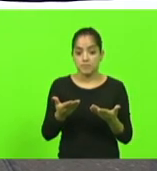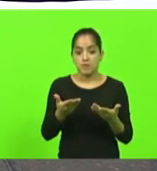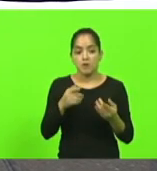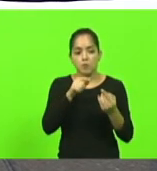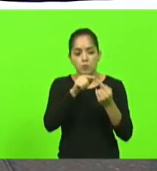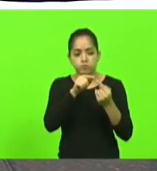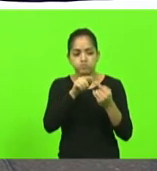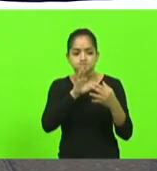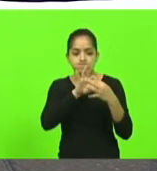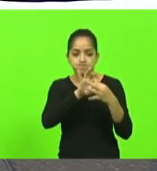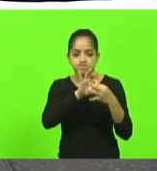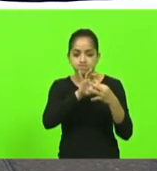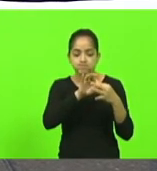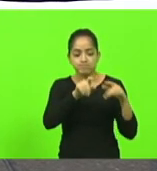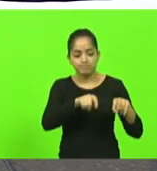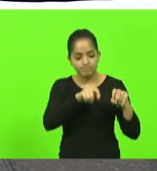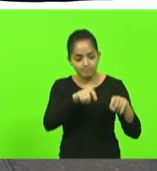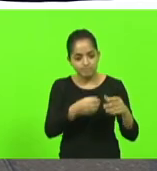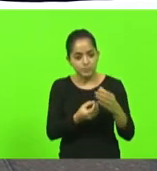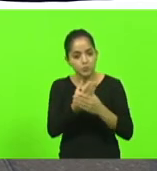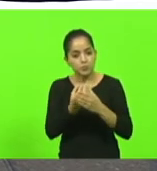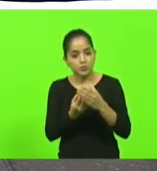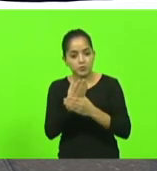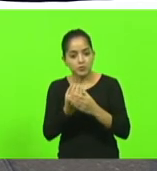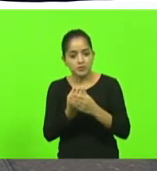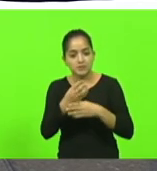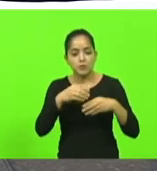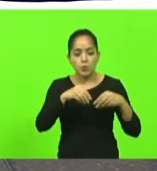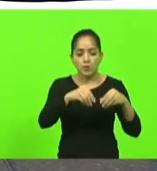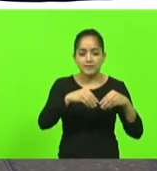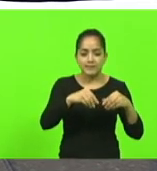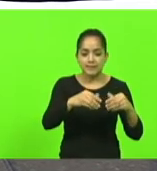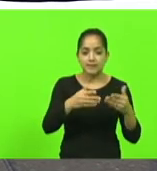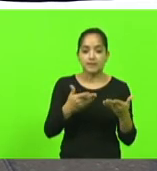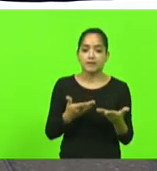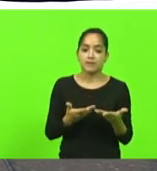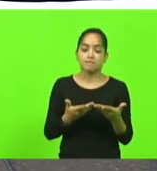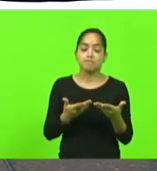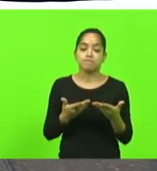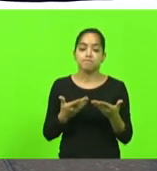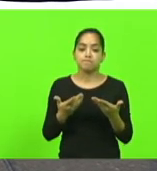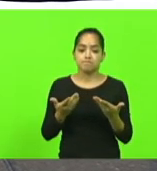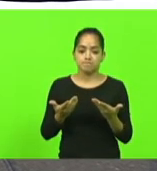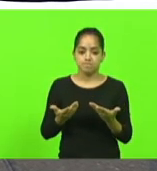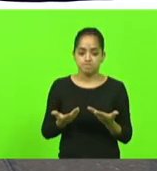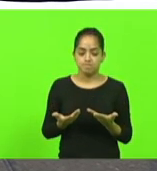com a produção agrícola com a terra né e